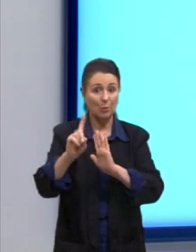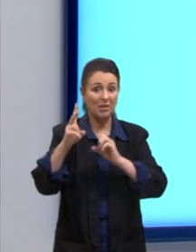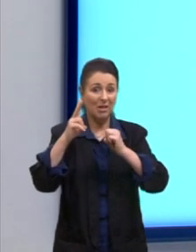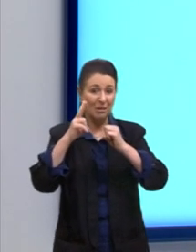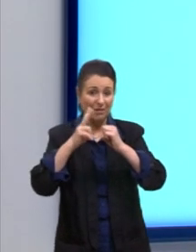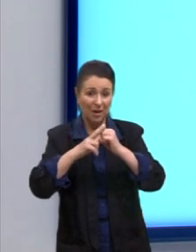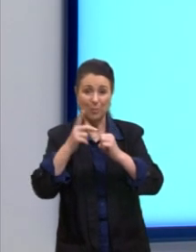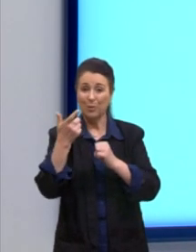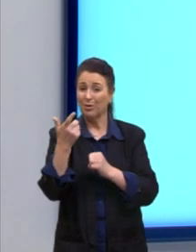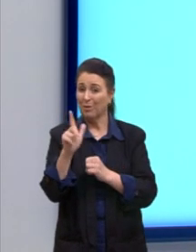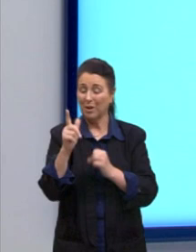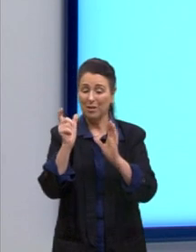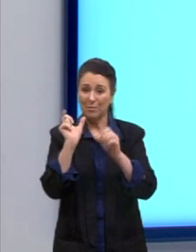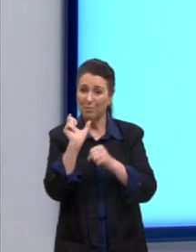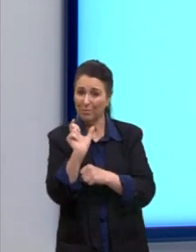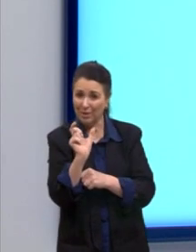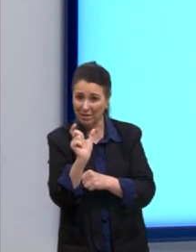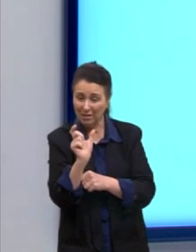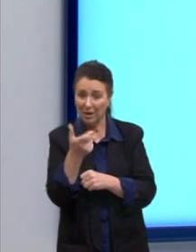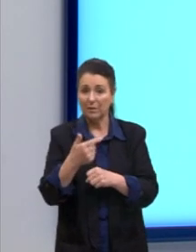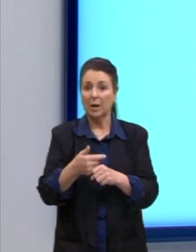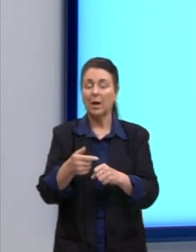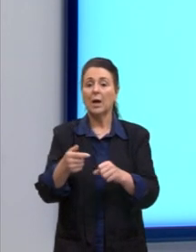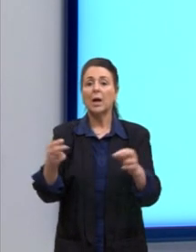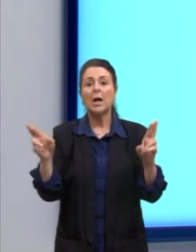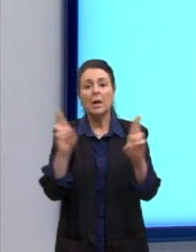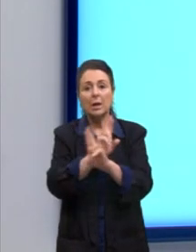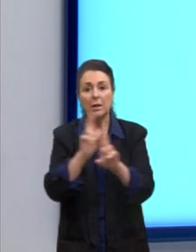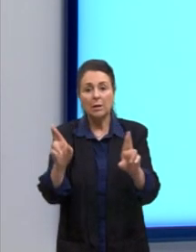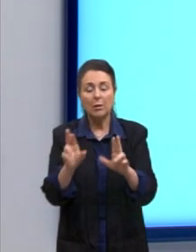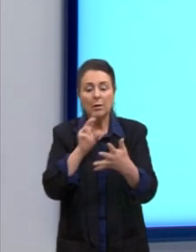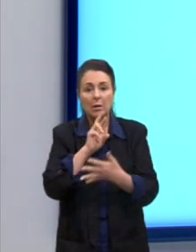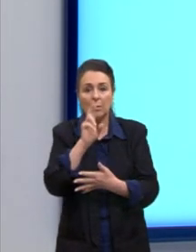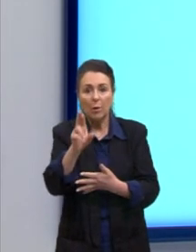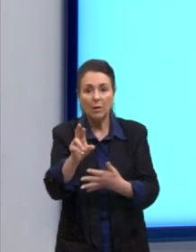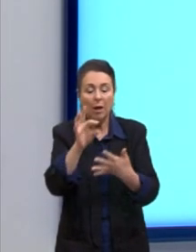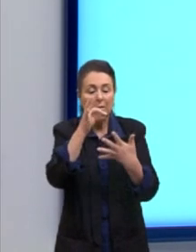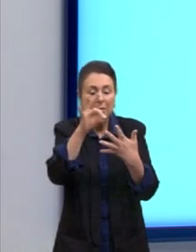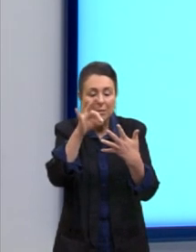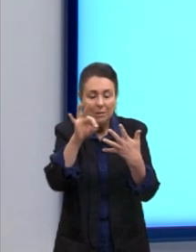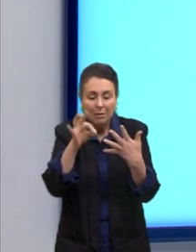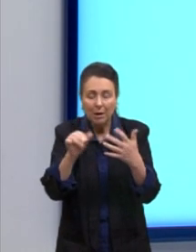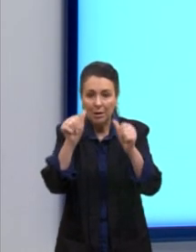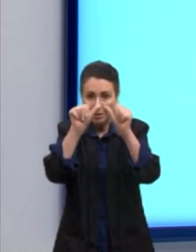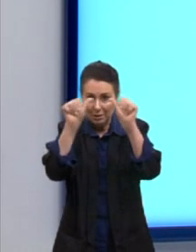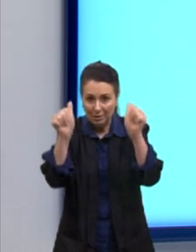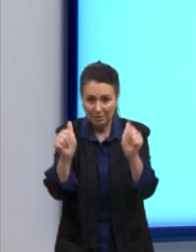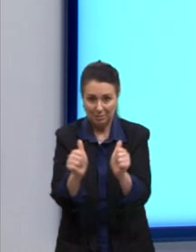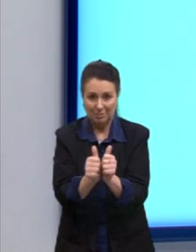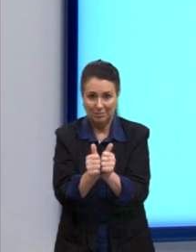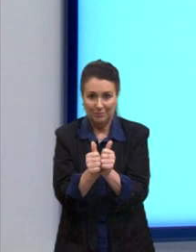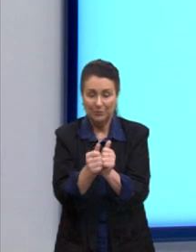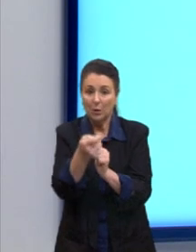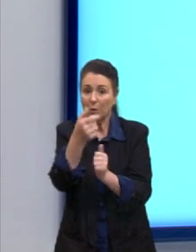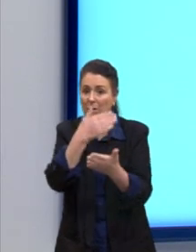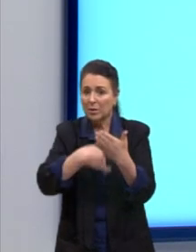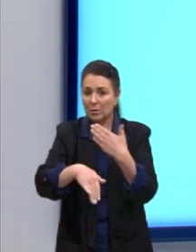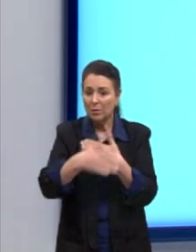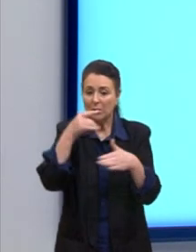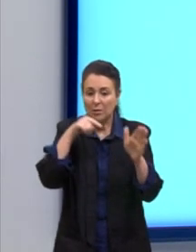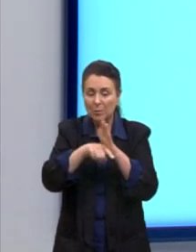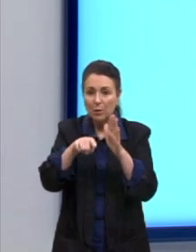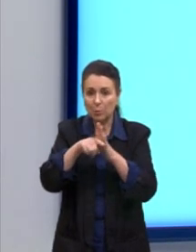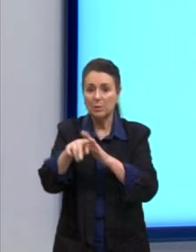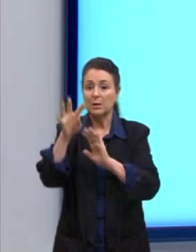procure relacionar a resposta a cada detalhe da imagem. Na maioria das questões que envolvem texto